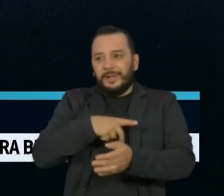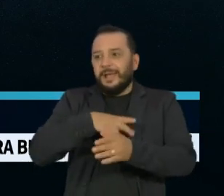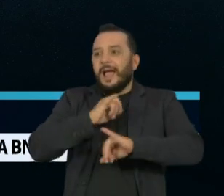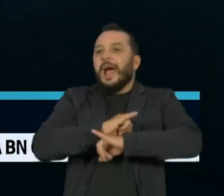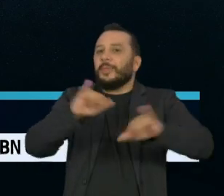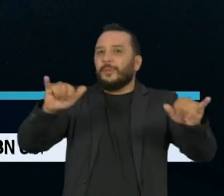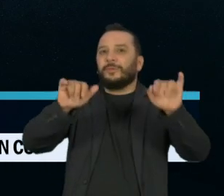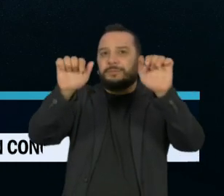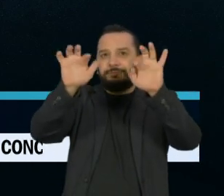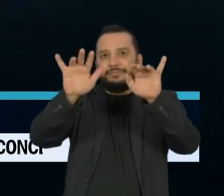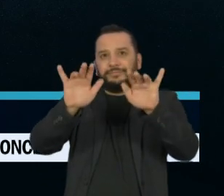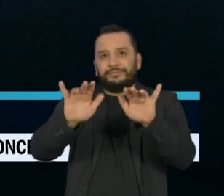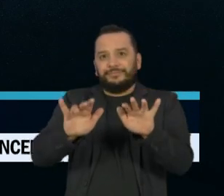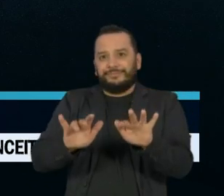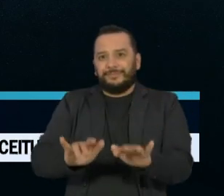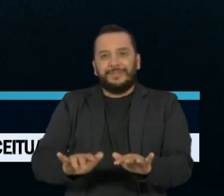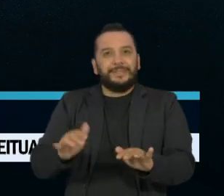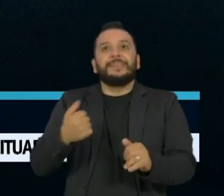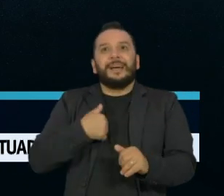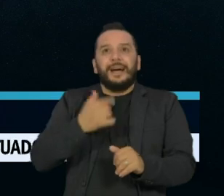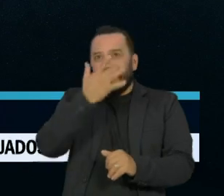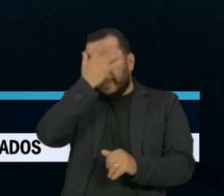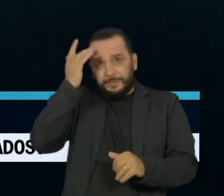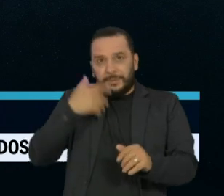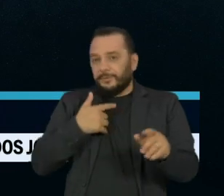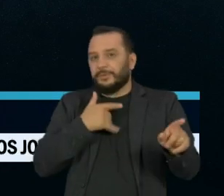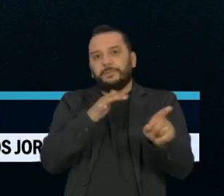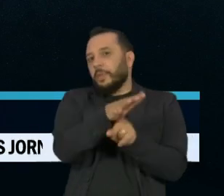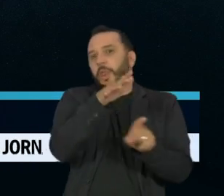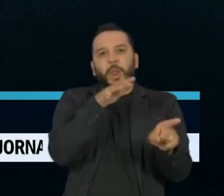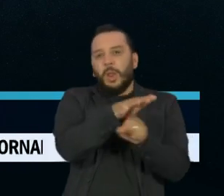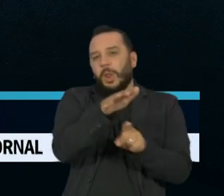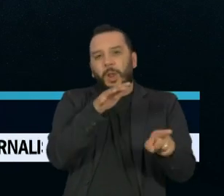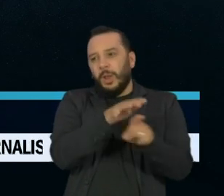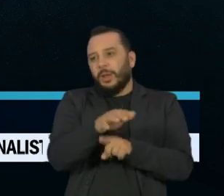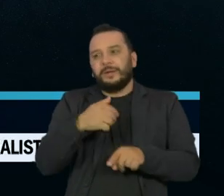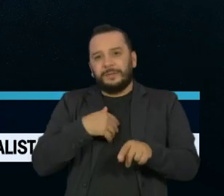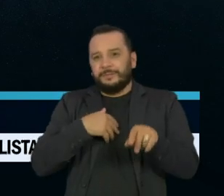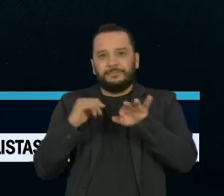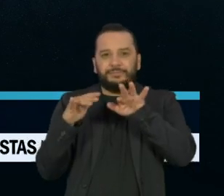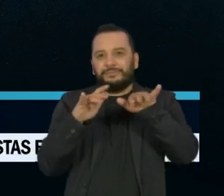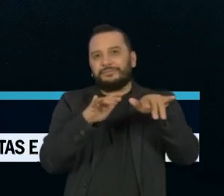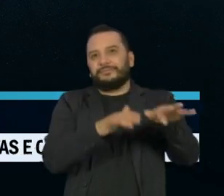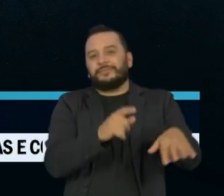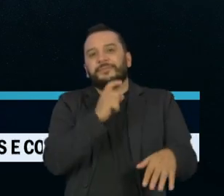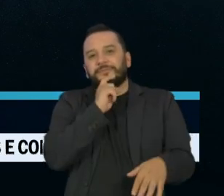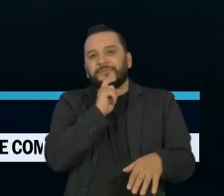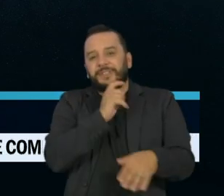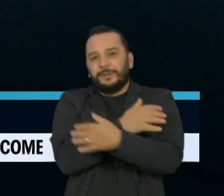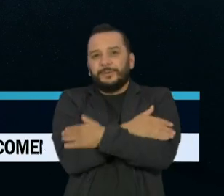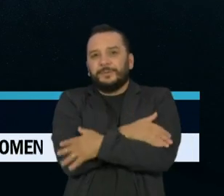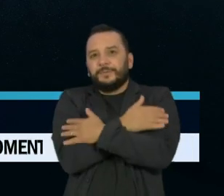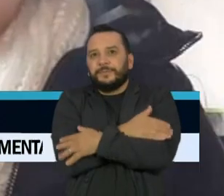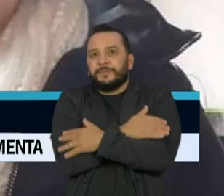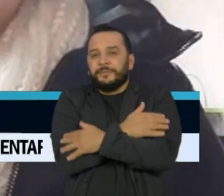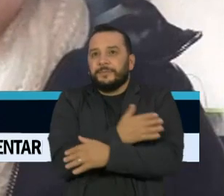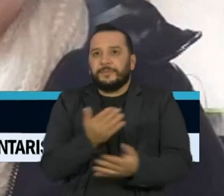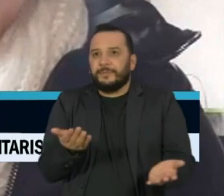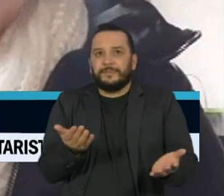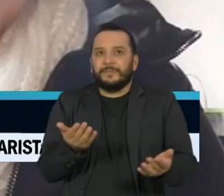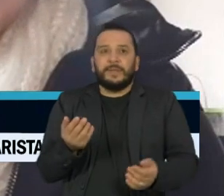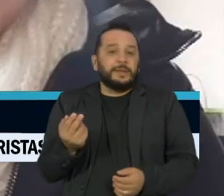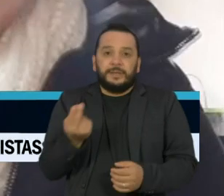de previsão meteorológica como esse, a gente tem uma grande demanda. Nós não temos como fazer um